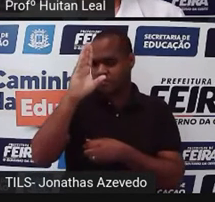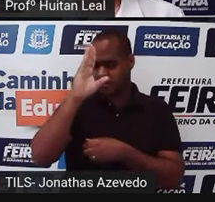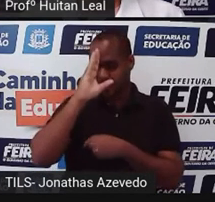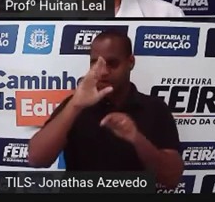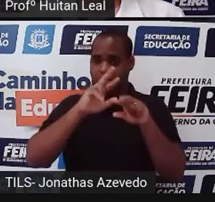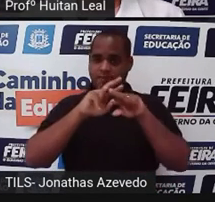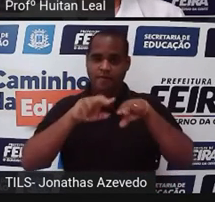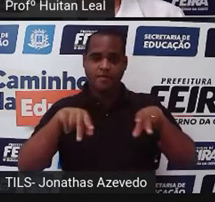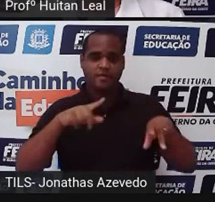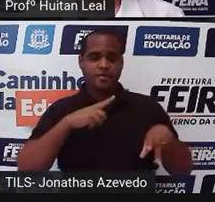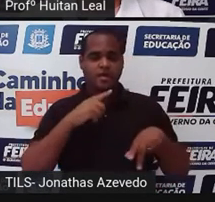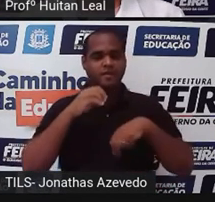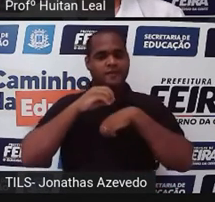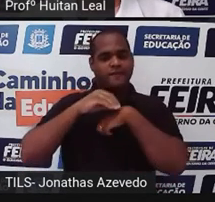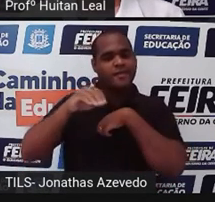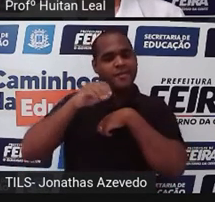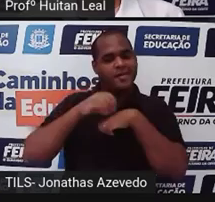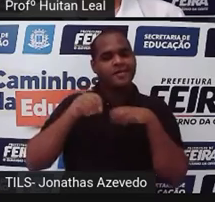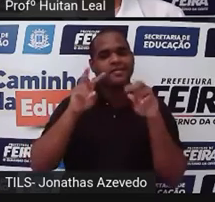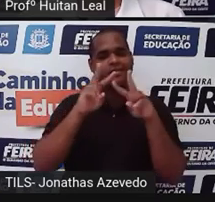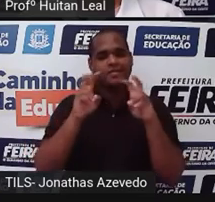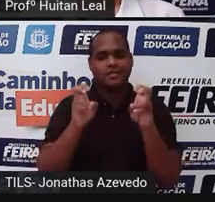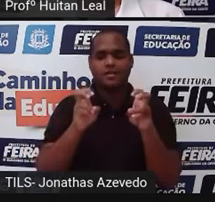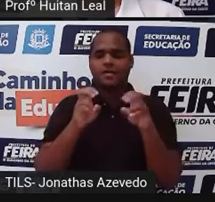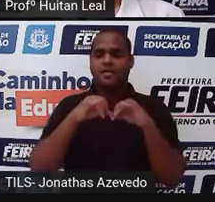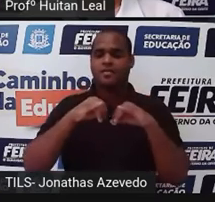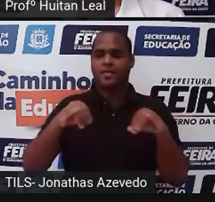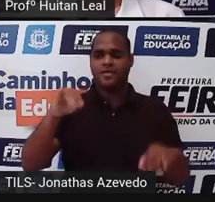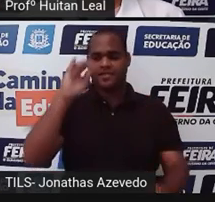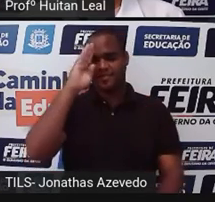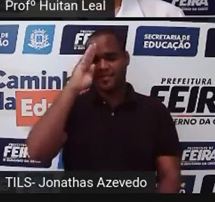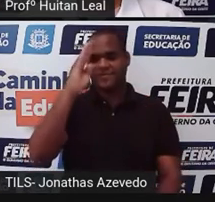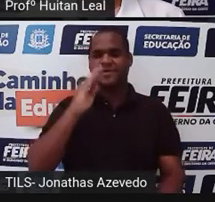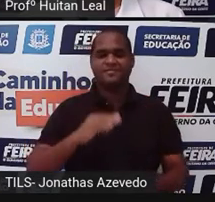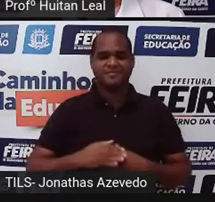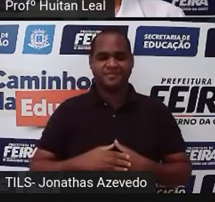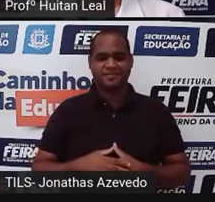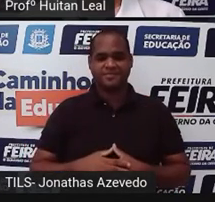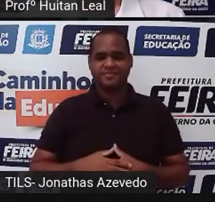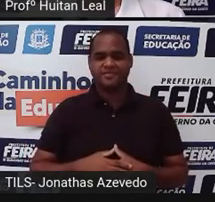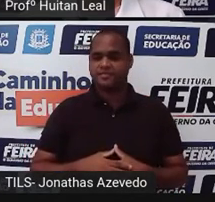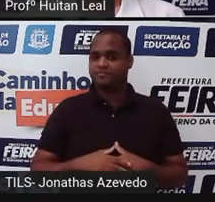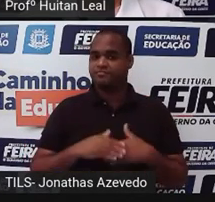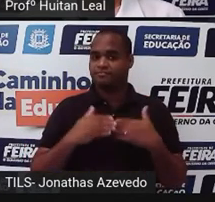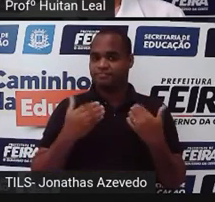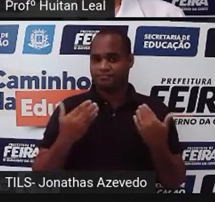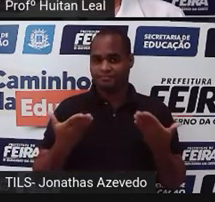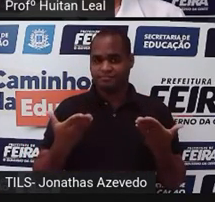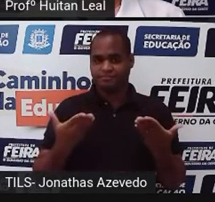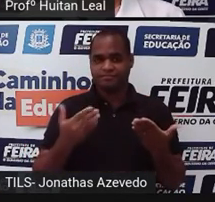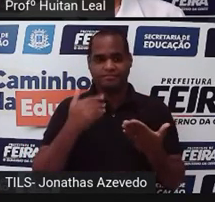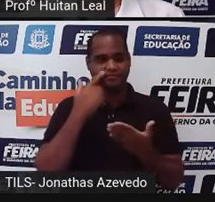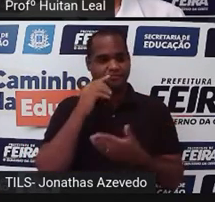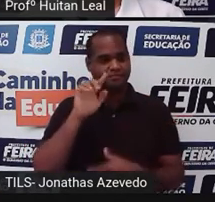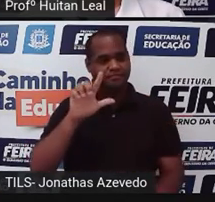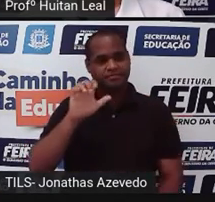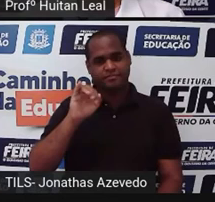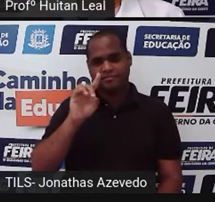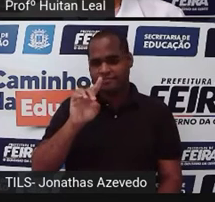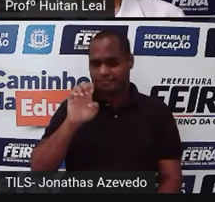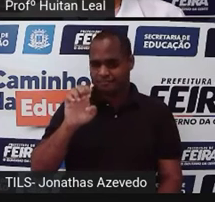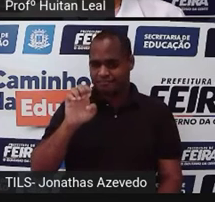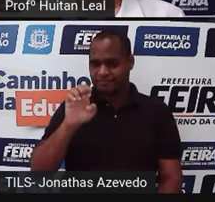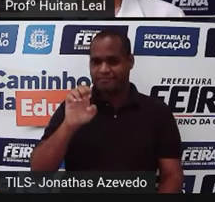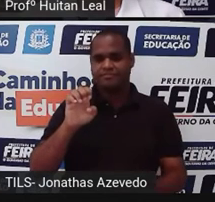desdobrar a informação do título, ou seja, da manchete. O lead, do inglês, lead,